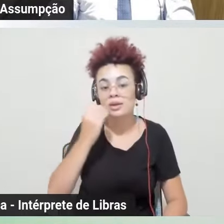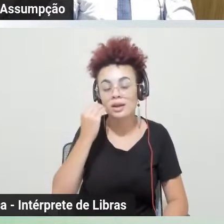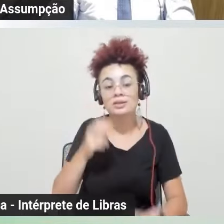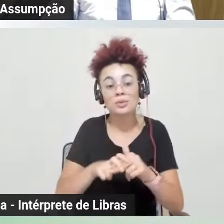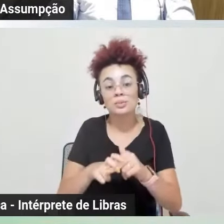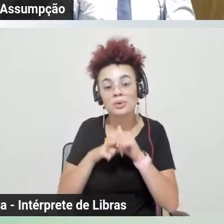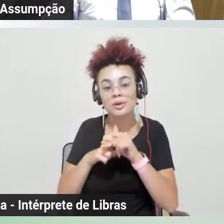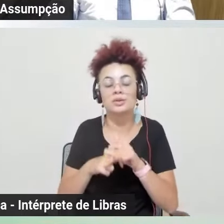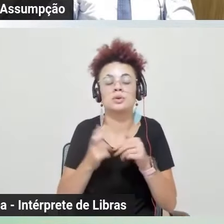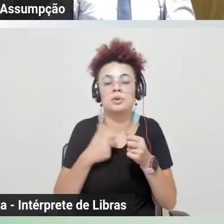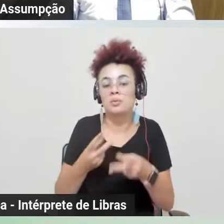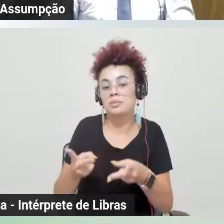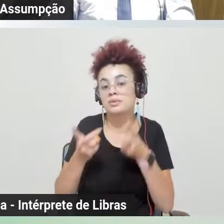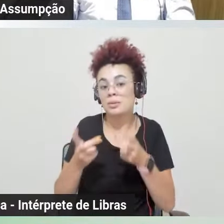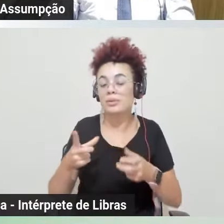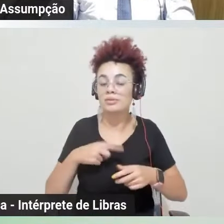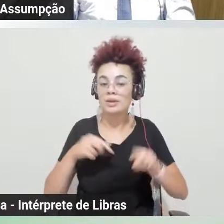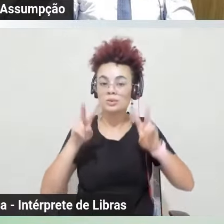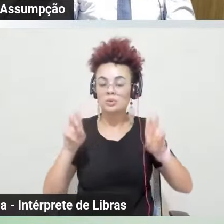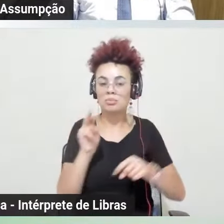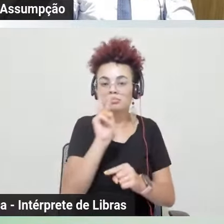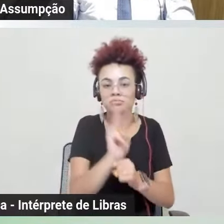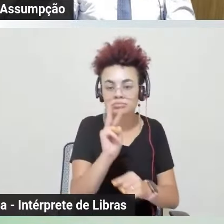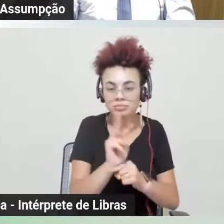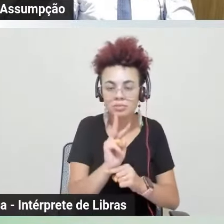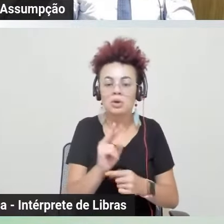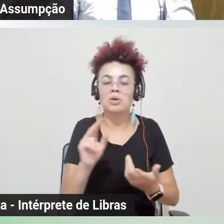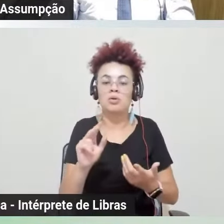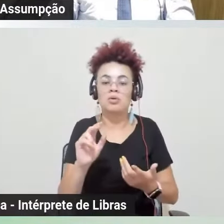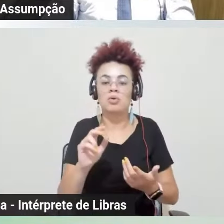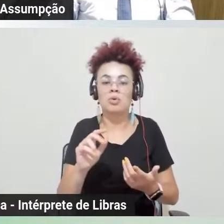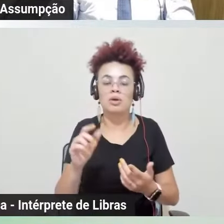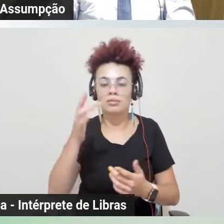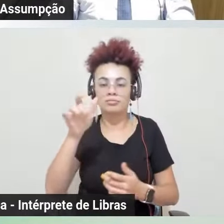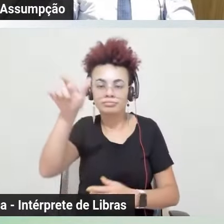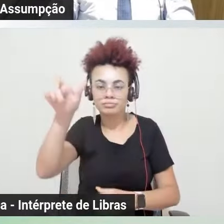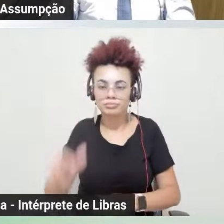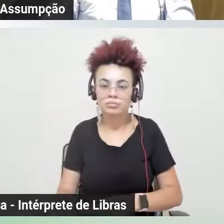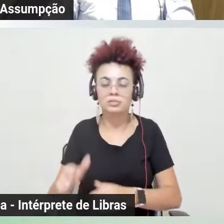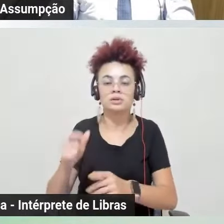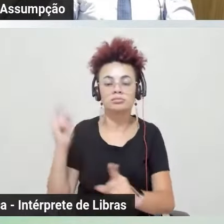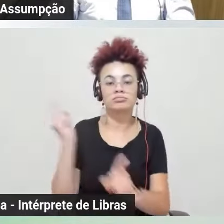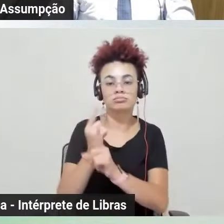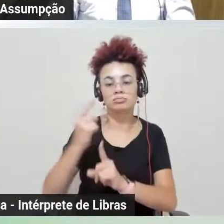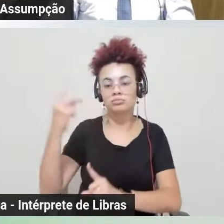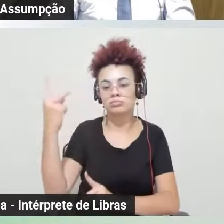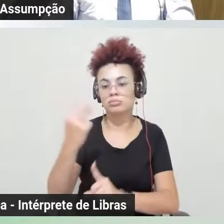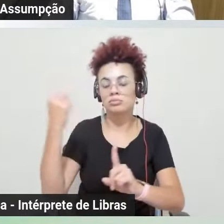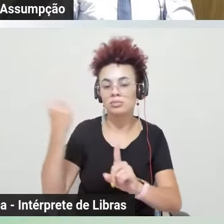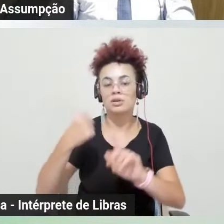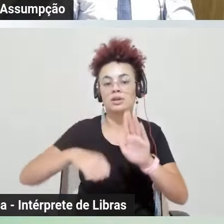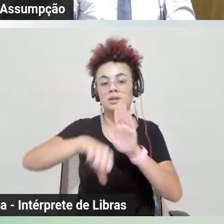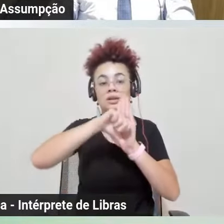que está legitimado em medidas protetivas e também medidas de punição do agressor quando aquilo já extrapolou e é necessário